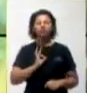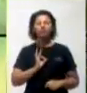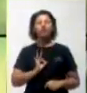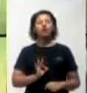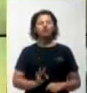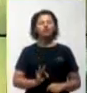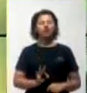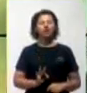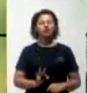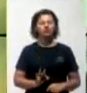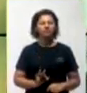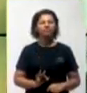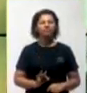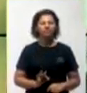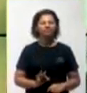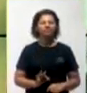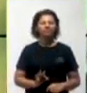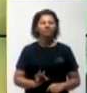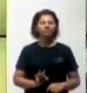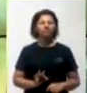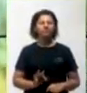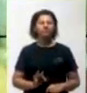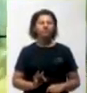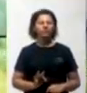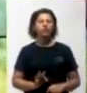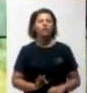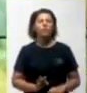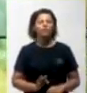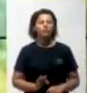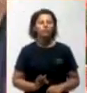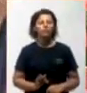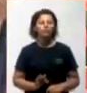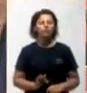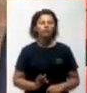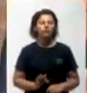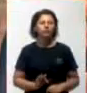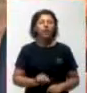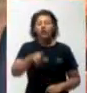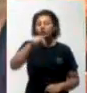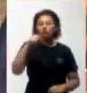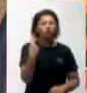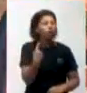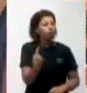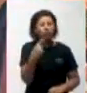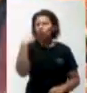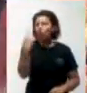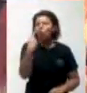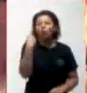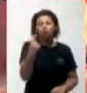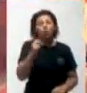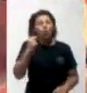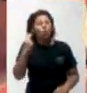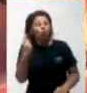revolucionária do catecismo, diz assim, a alternativa, a opção é uma, ou